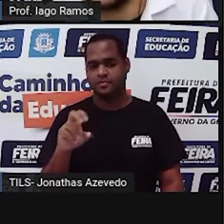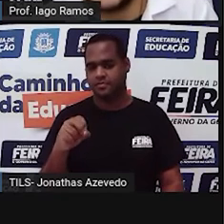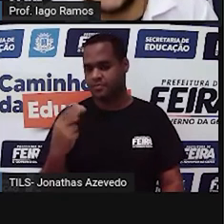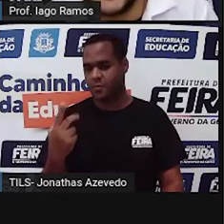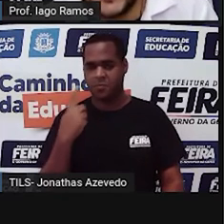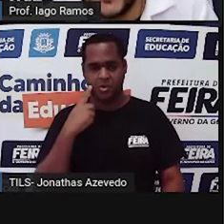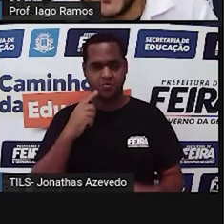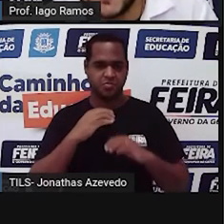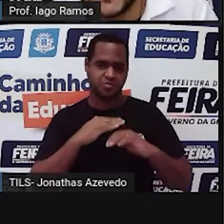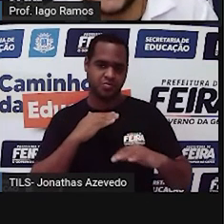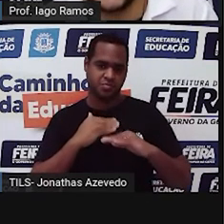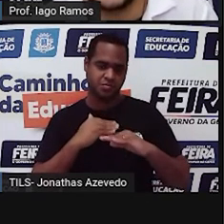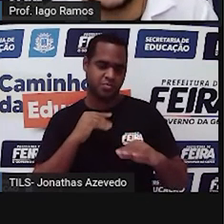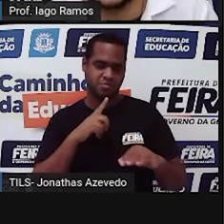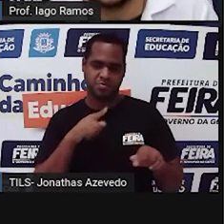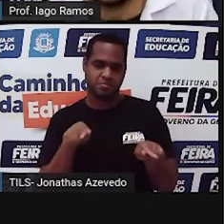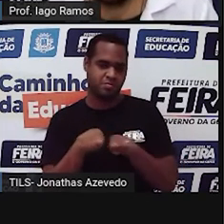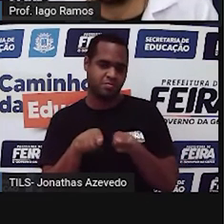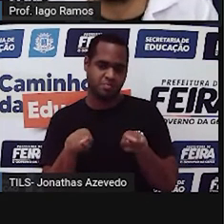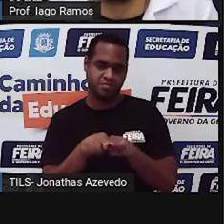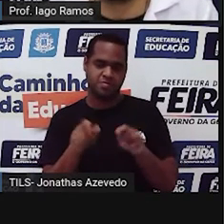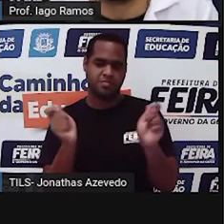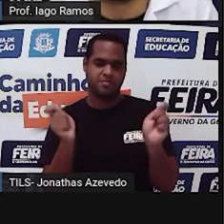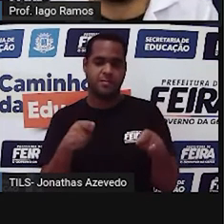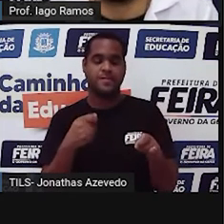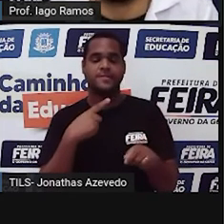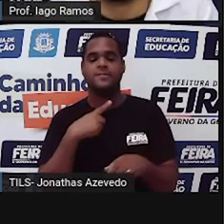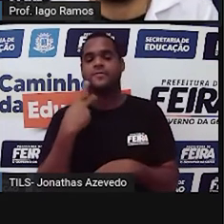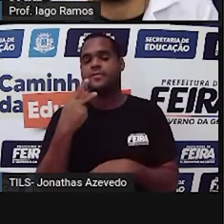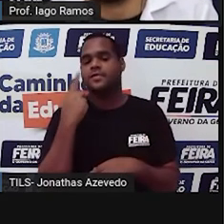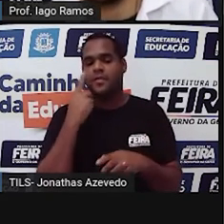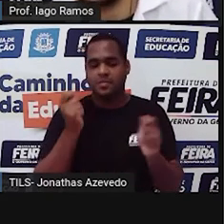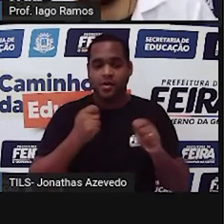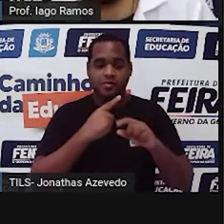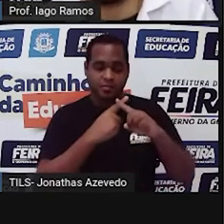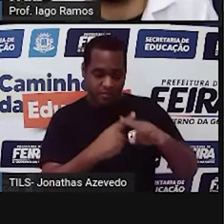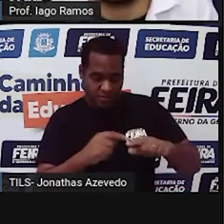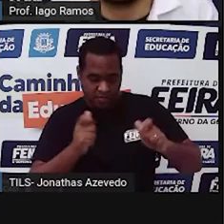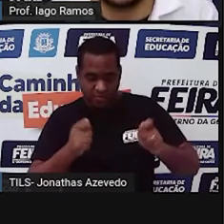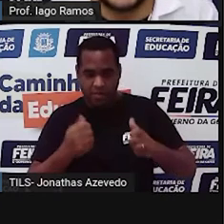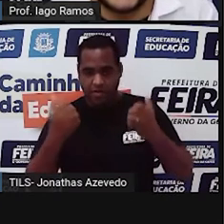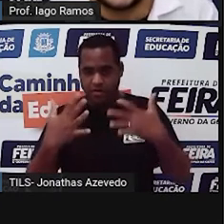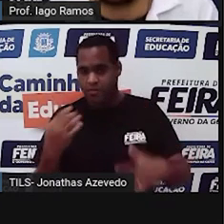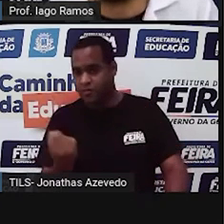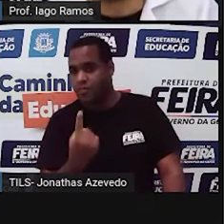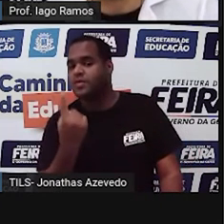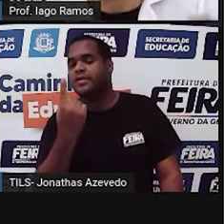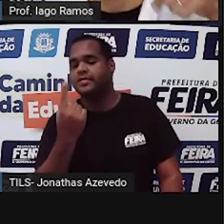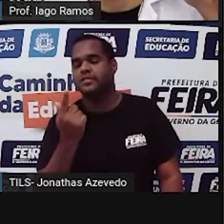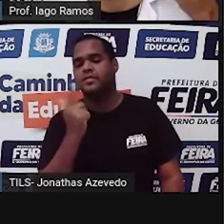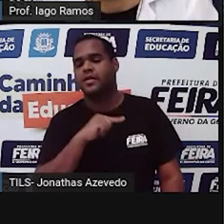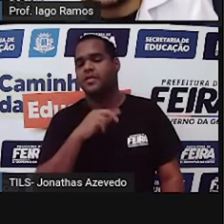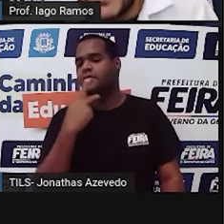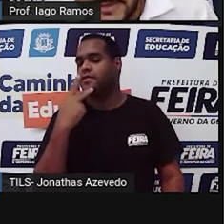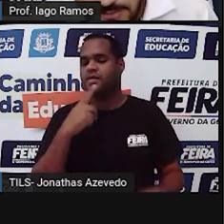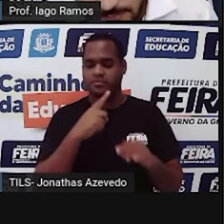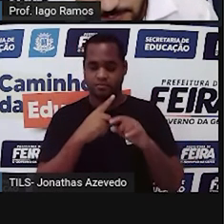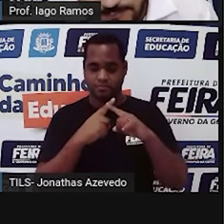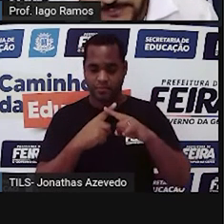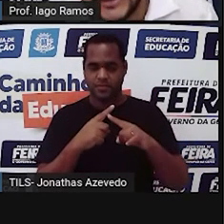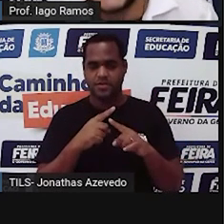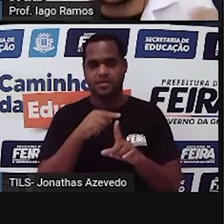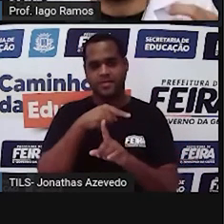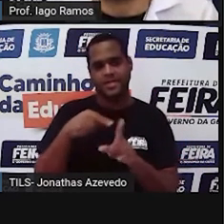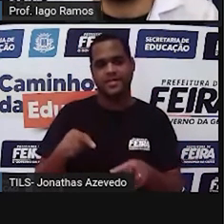ser largura também. E depois que você fizer essa multiplicação do comprimento pela altura, você calcula metade.